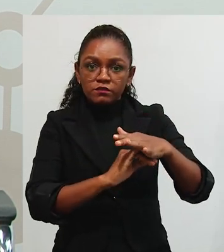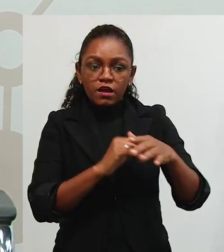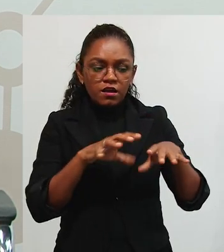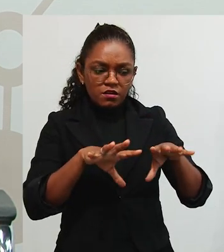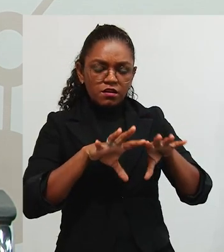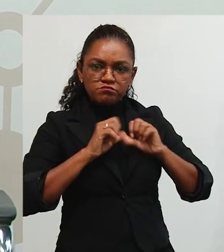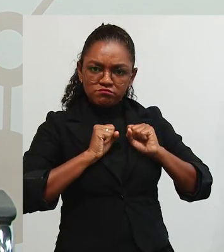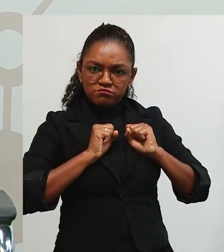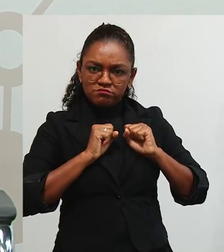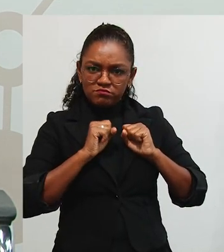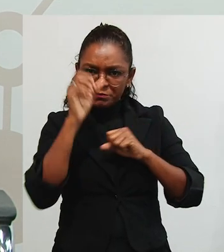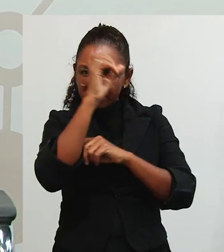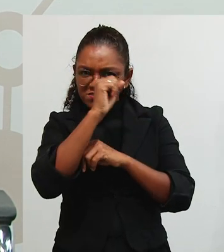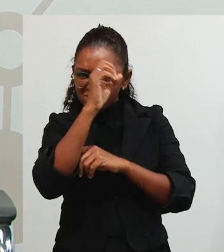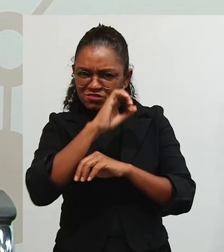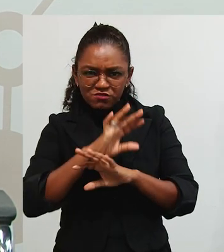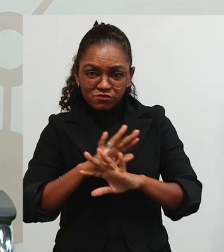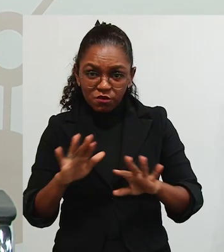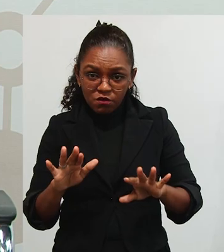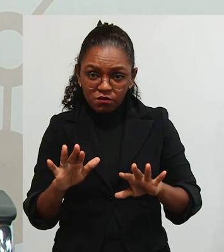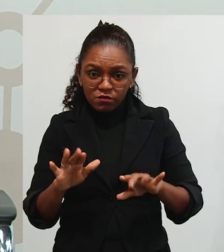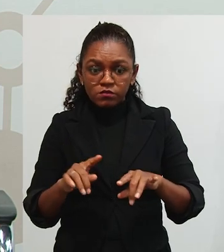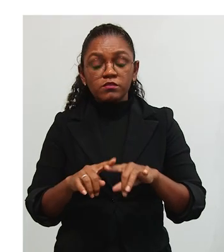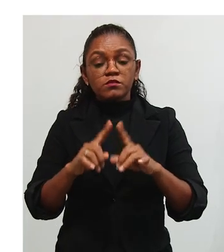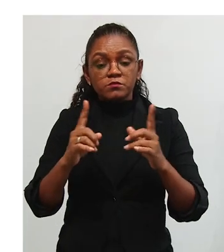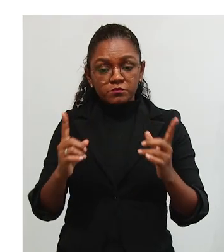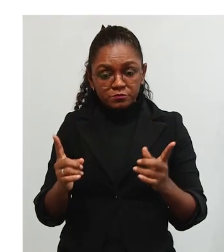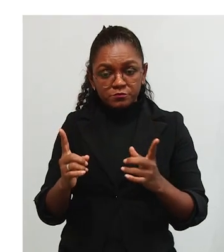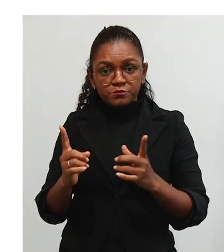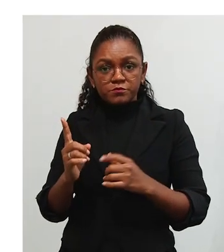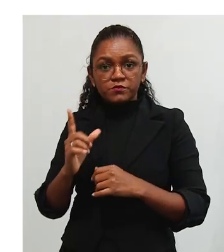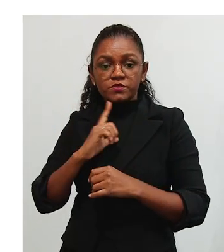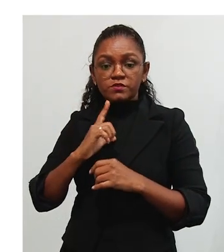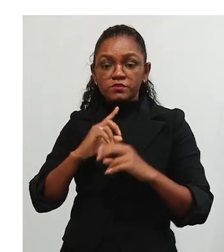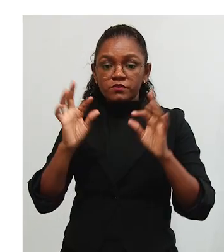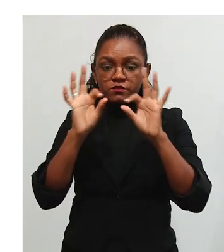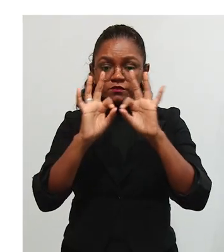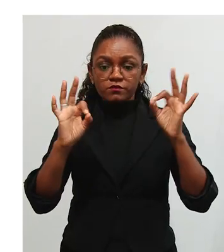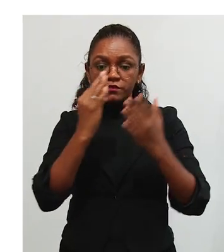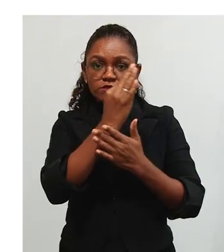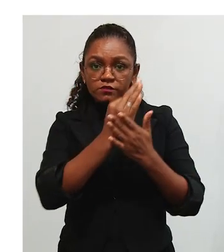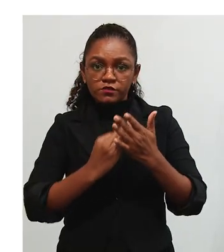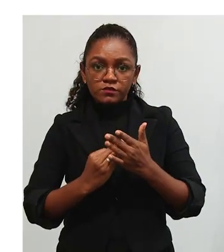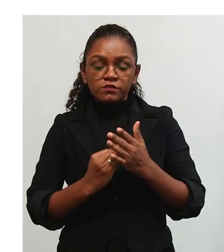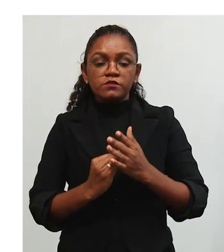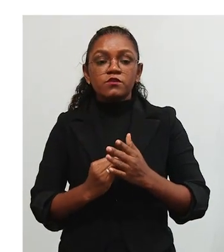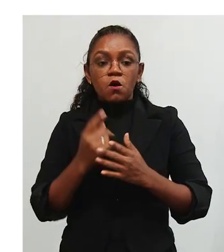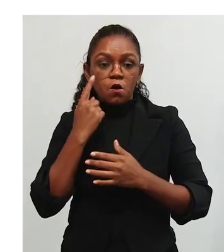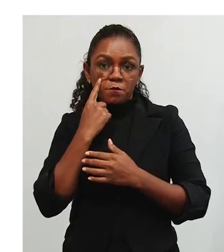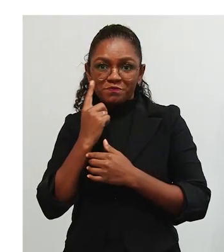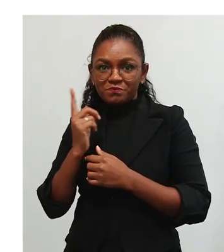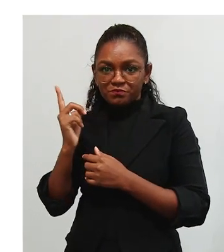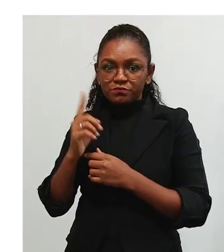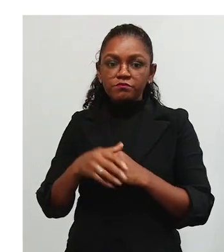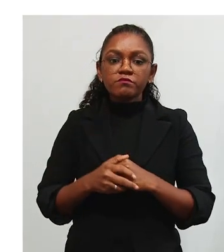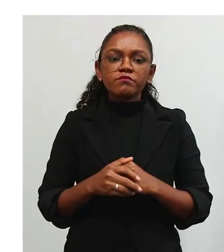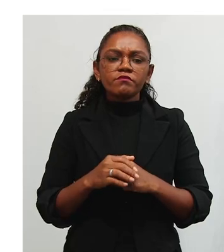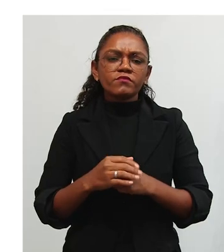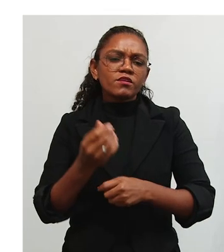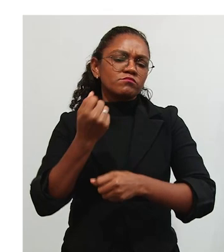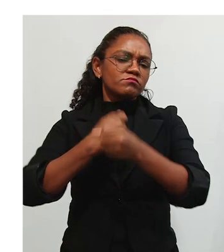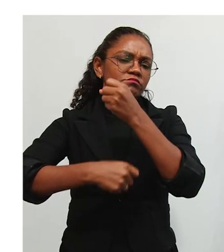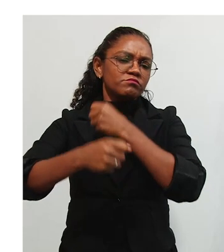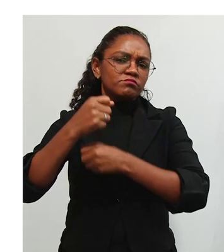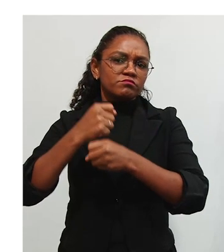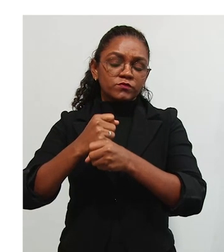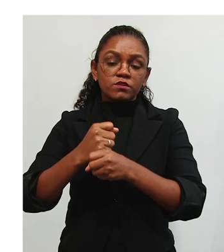adquire aprendizagem? E aqui nós temos, então, esse texto, né? Que fala, muitos anos